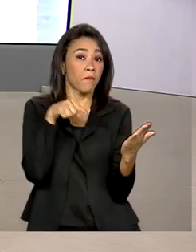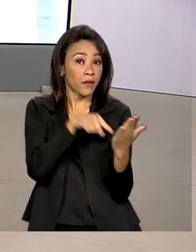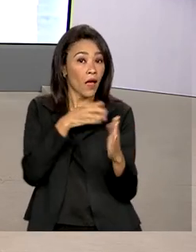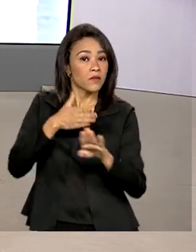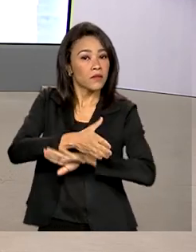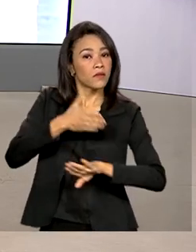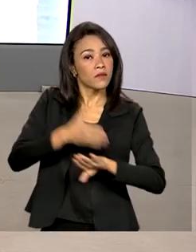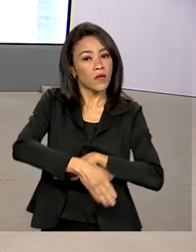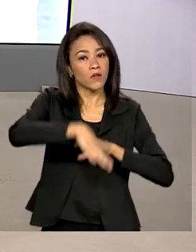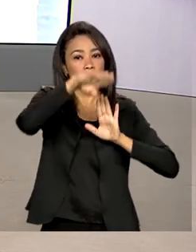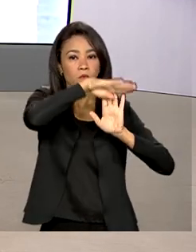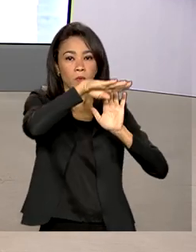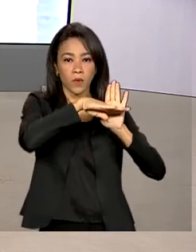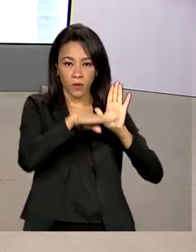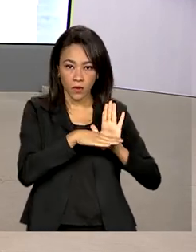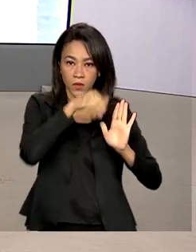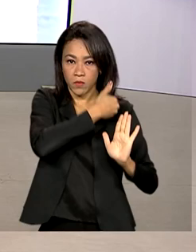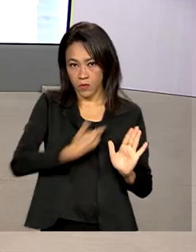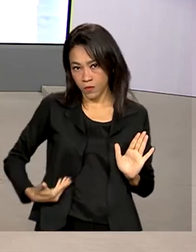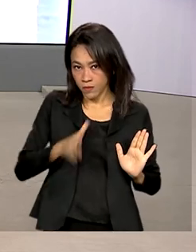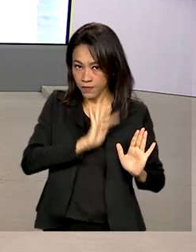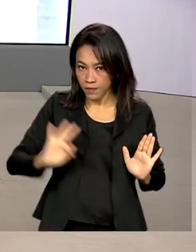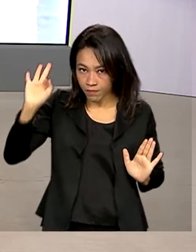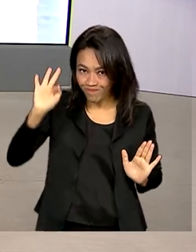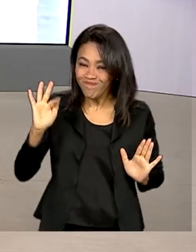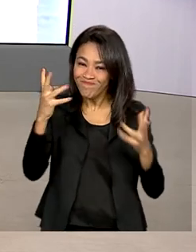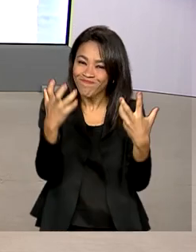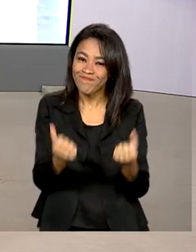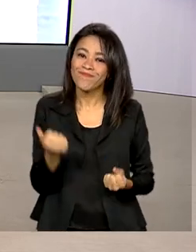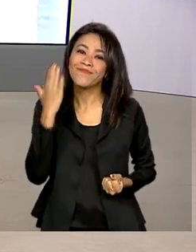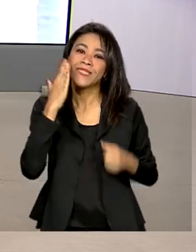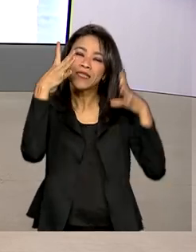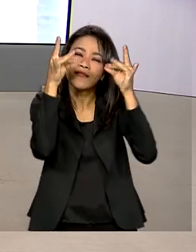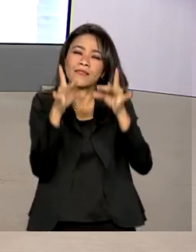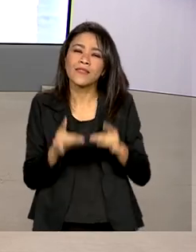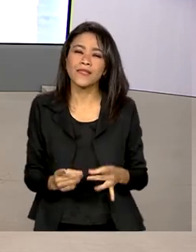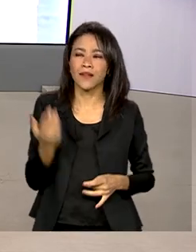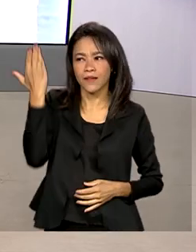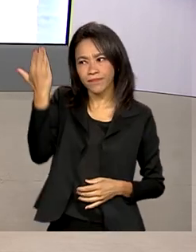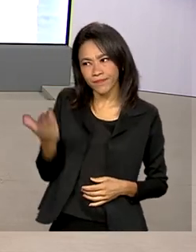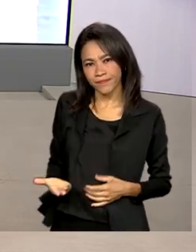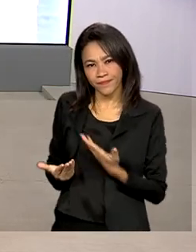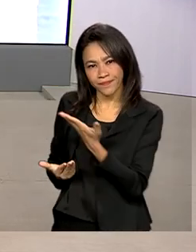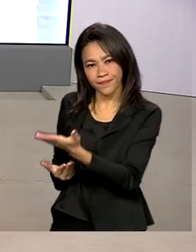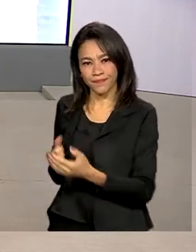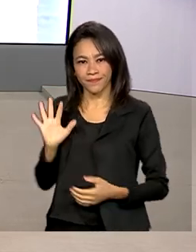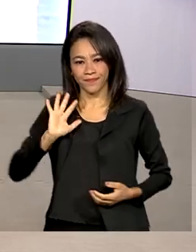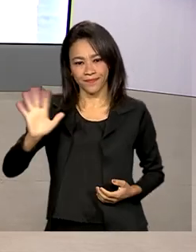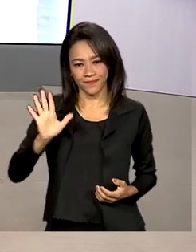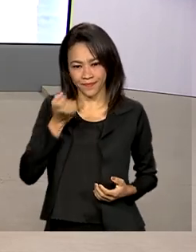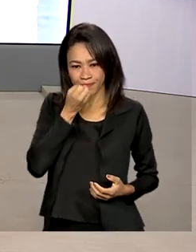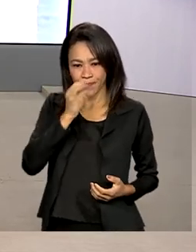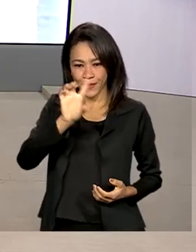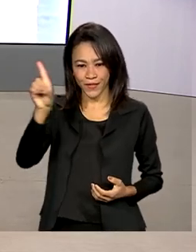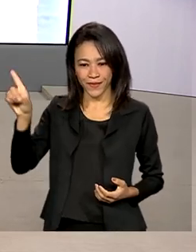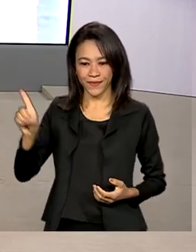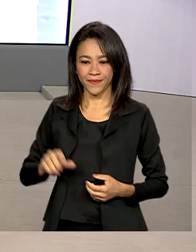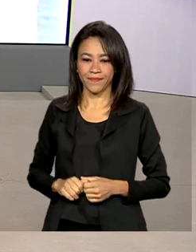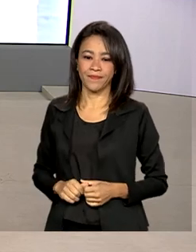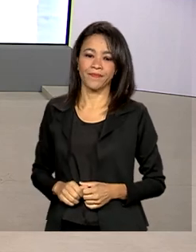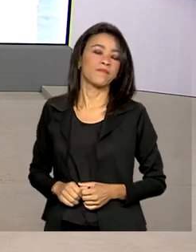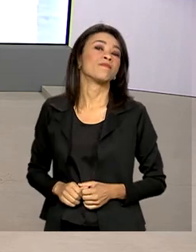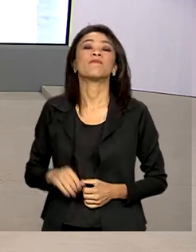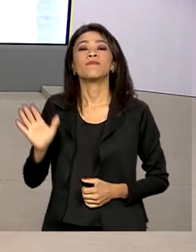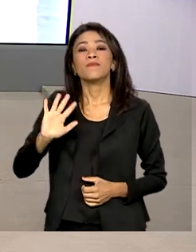e que dará acesso a programas do governo federal. Vamos saber os detalhes então ao vivo com Glauco de Queiroz. Oi Glauco, bom dia! Olá